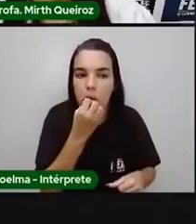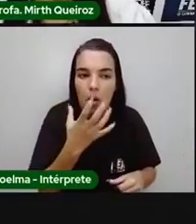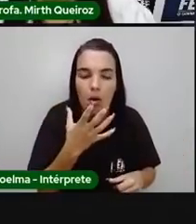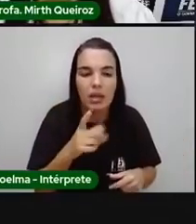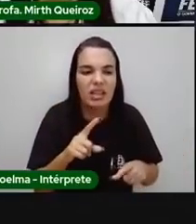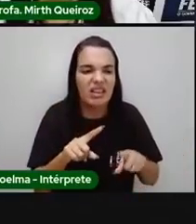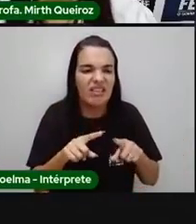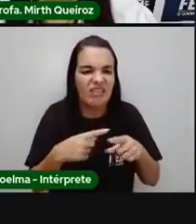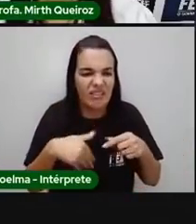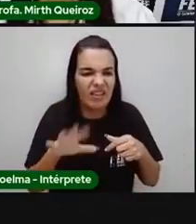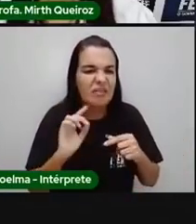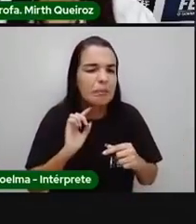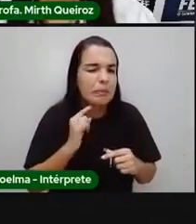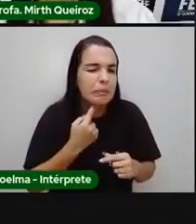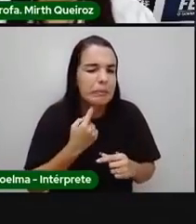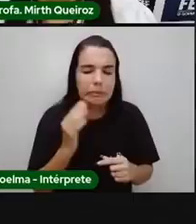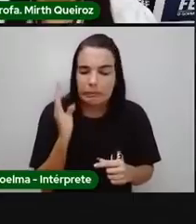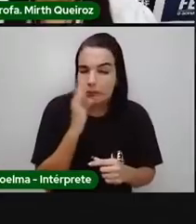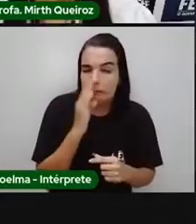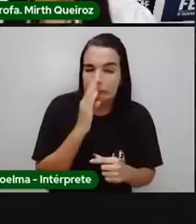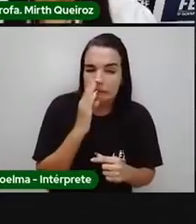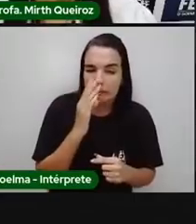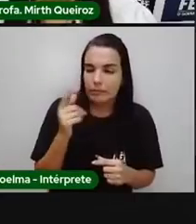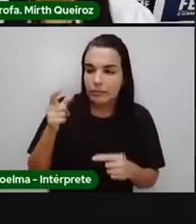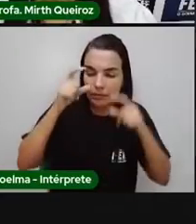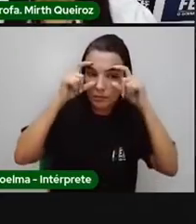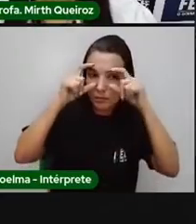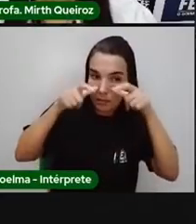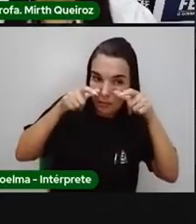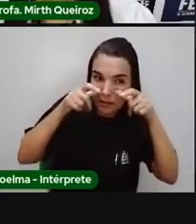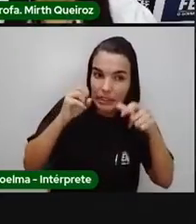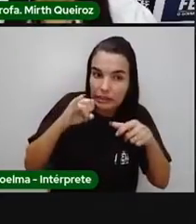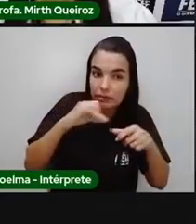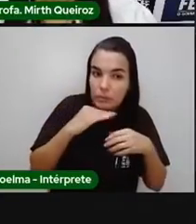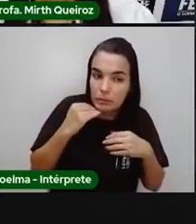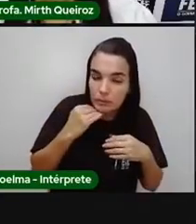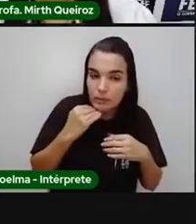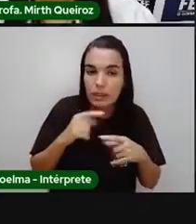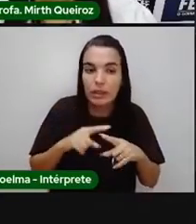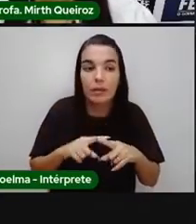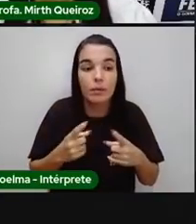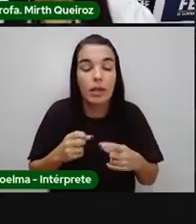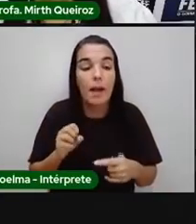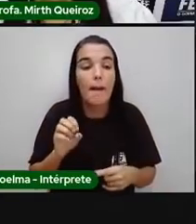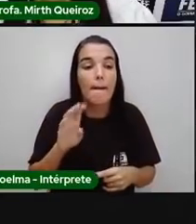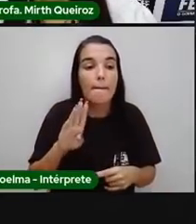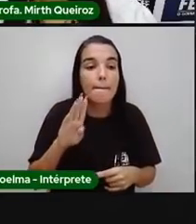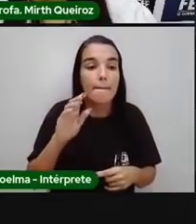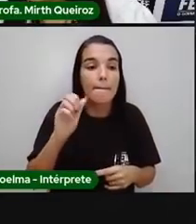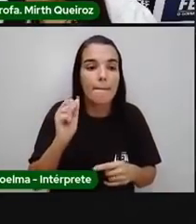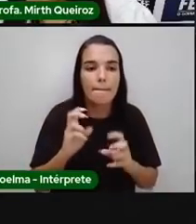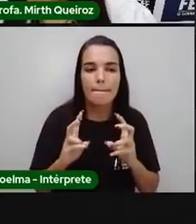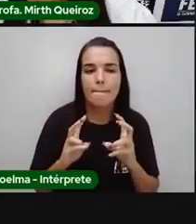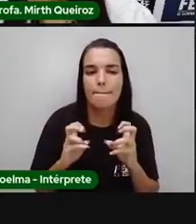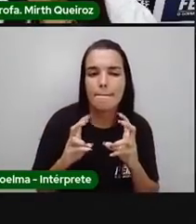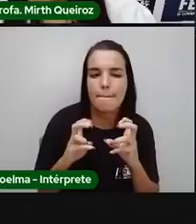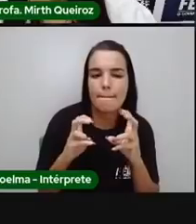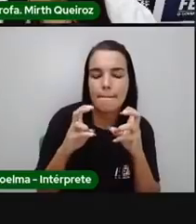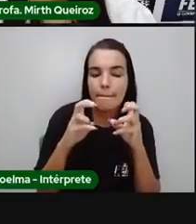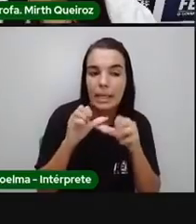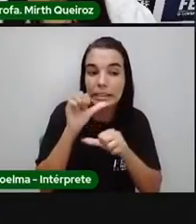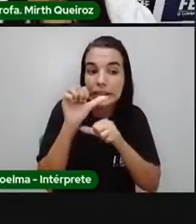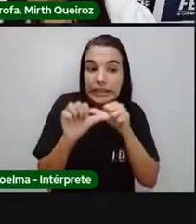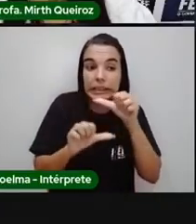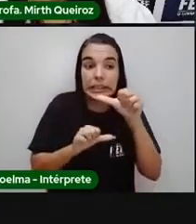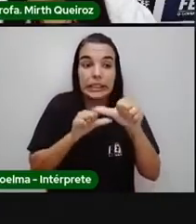decompor. Porque esses decompositores, que são bactérias e fungos, vão transformar